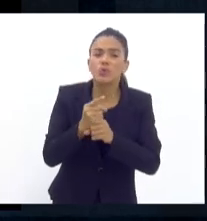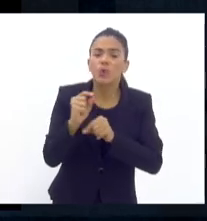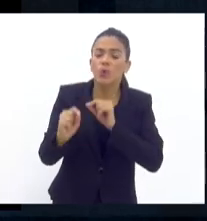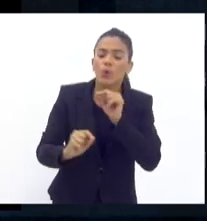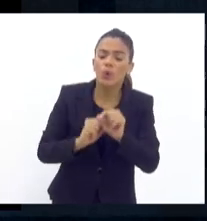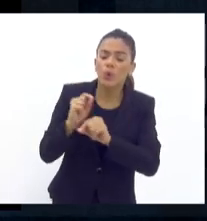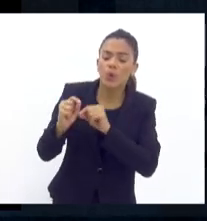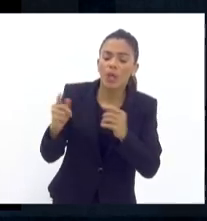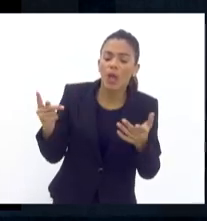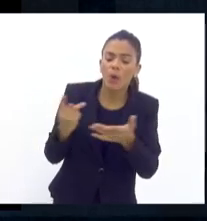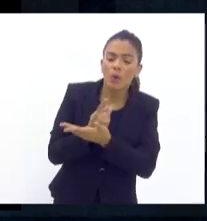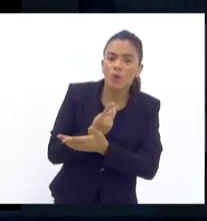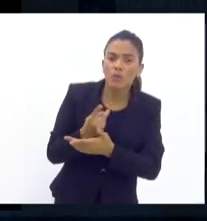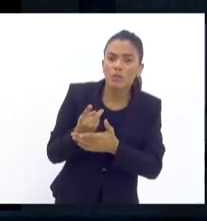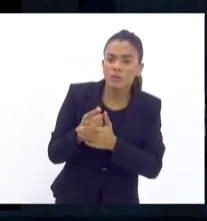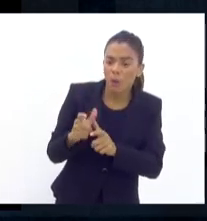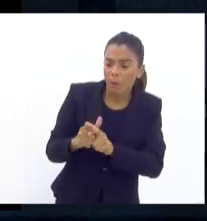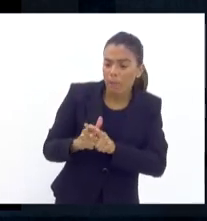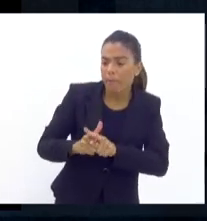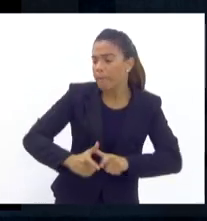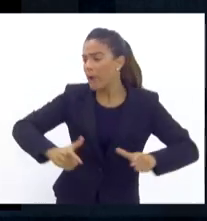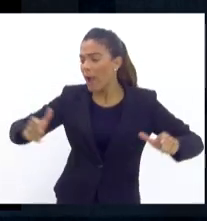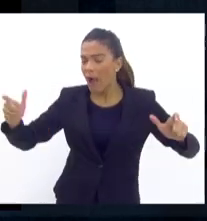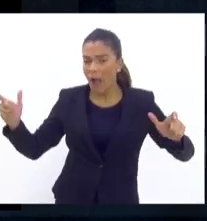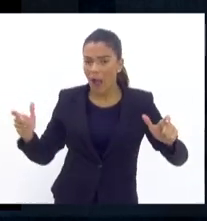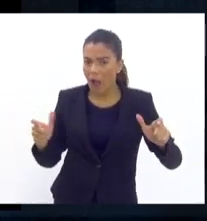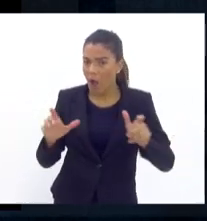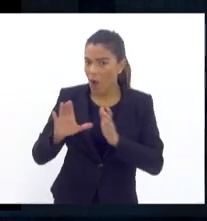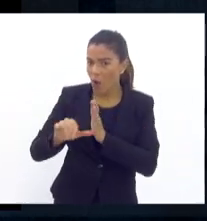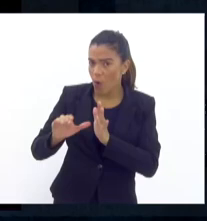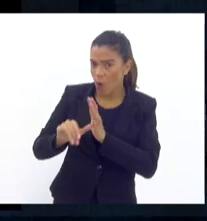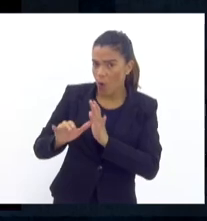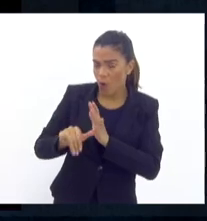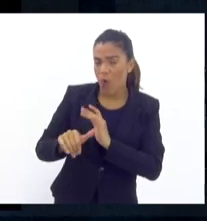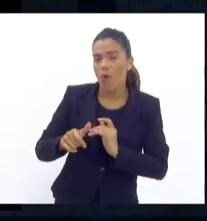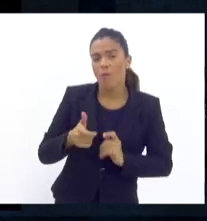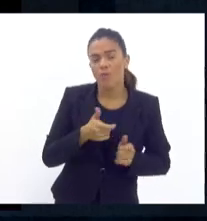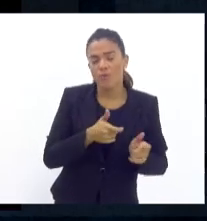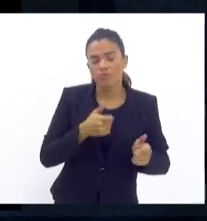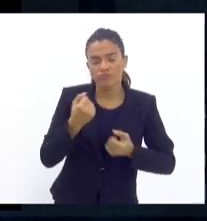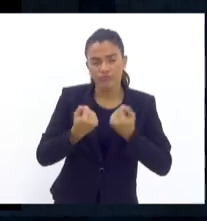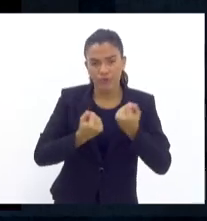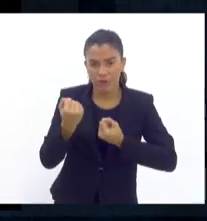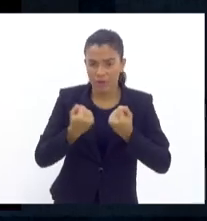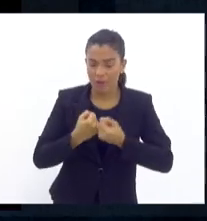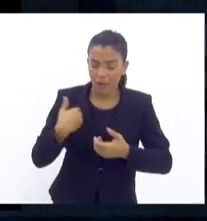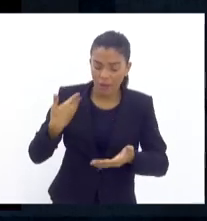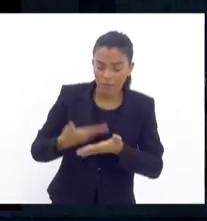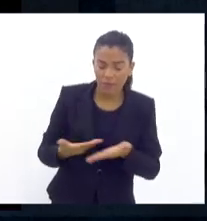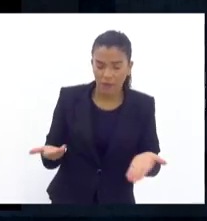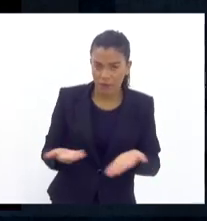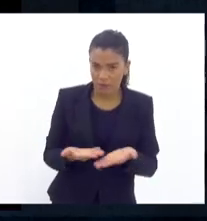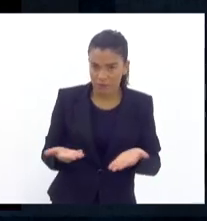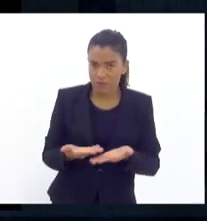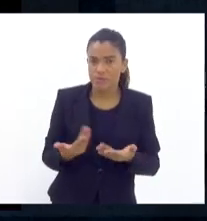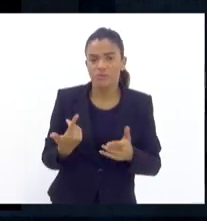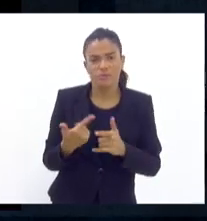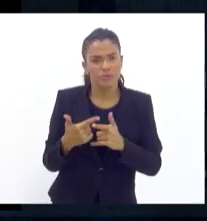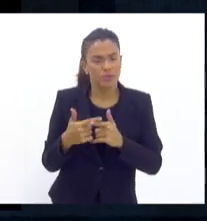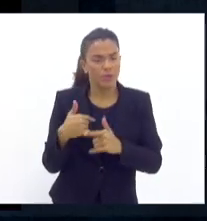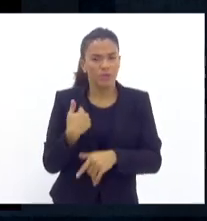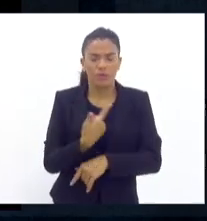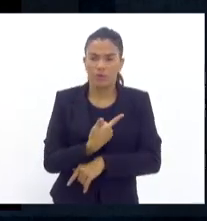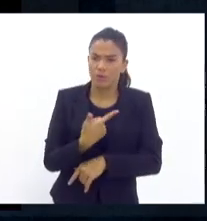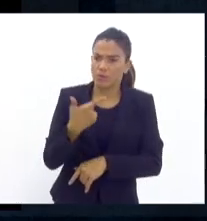deu esse start no roubo de veículo desde final de fevereiro até os dias de hoje. Que foi uma coisa que nós